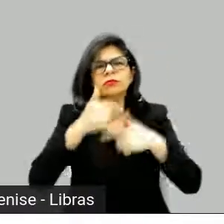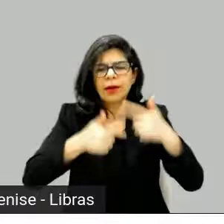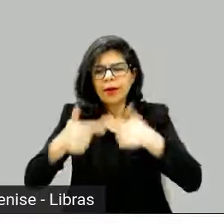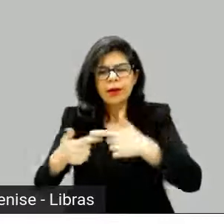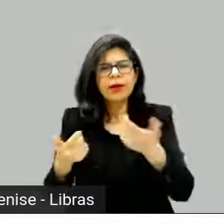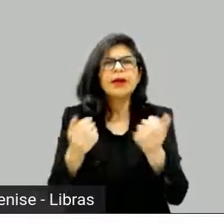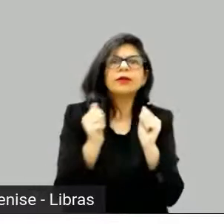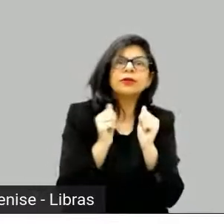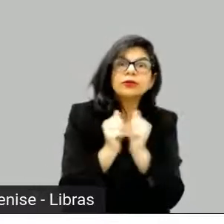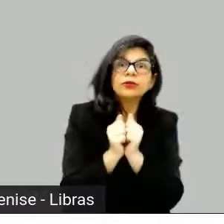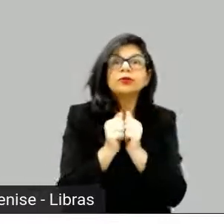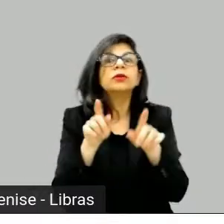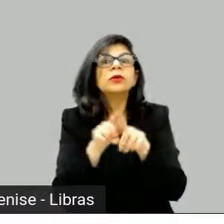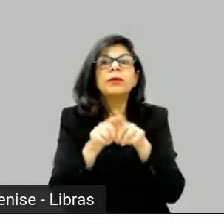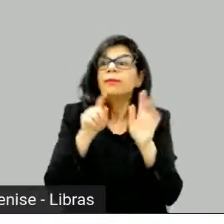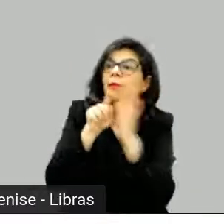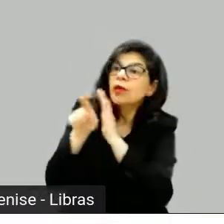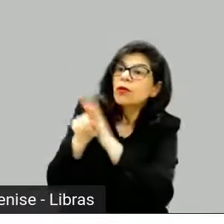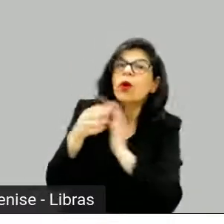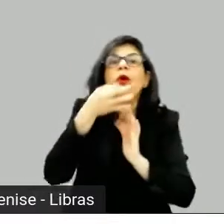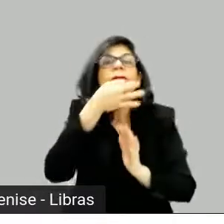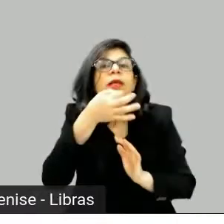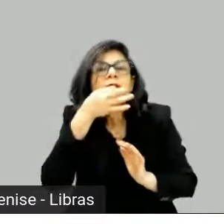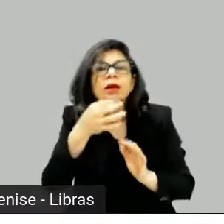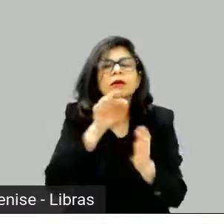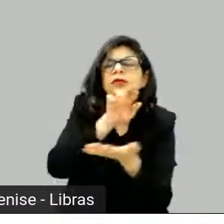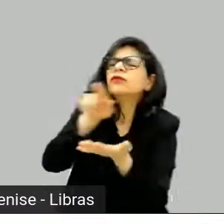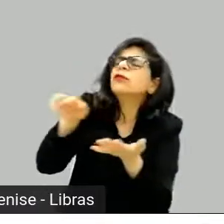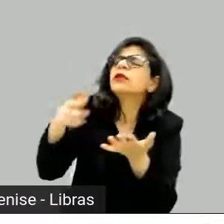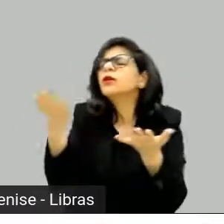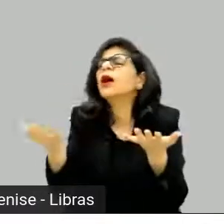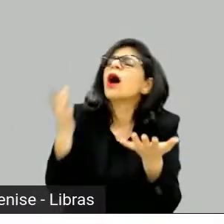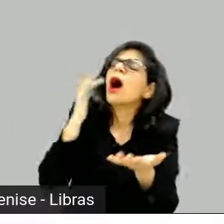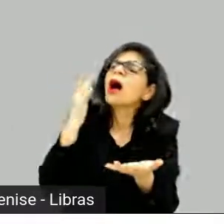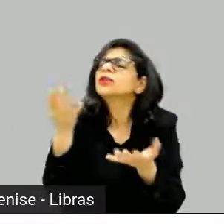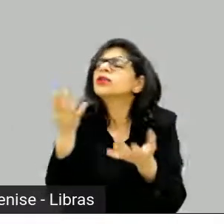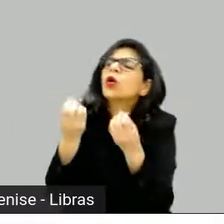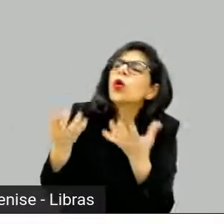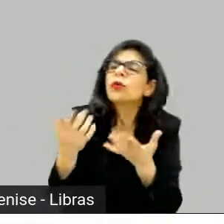gosto de ouvir as ideias dos outros, então, para mim, esse processo é muito legal.